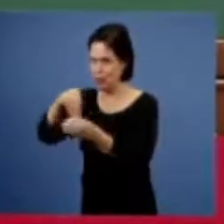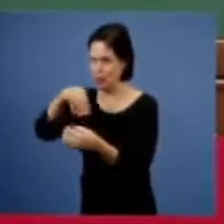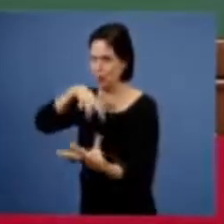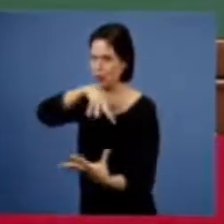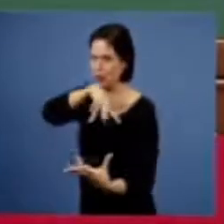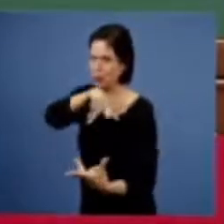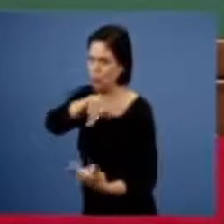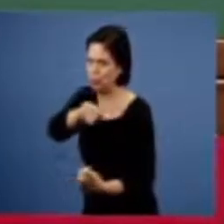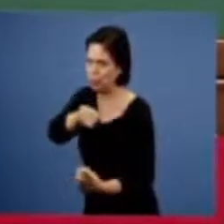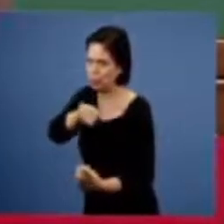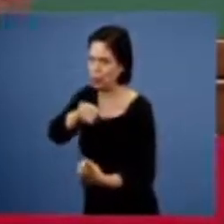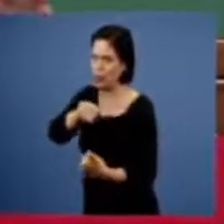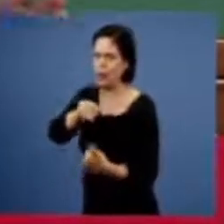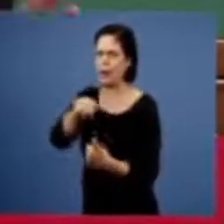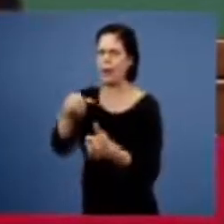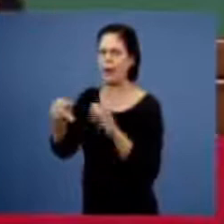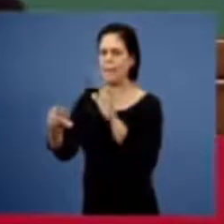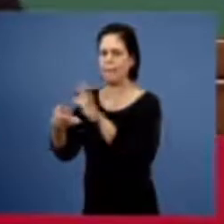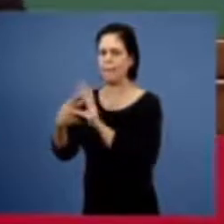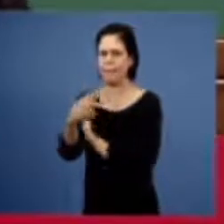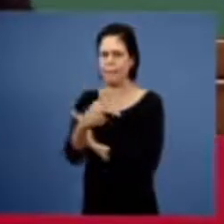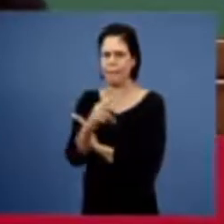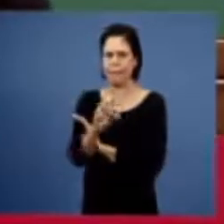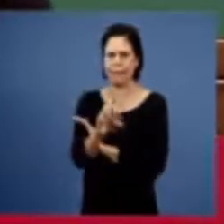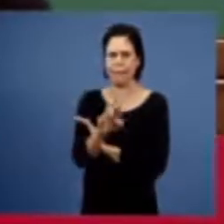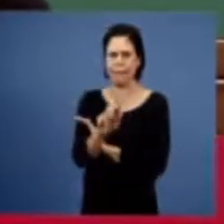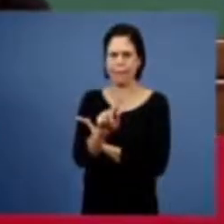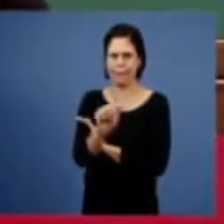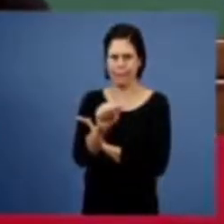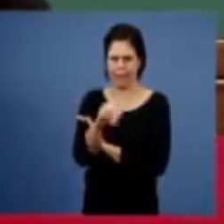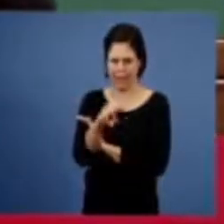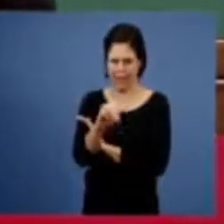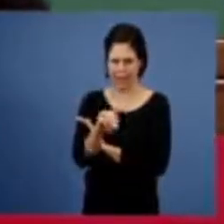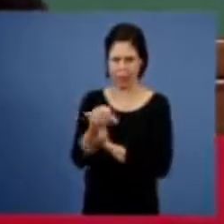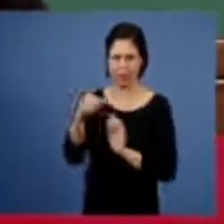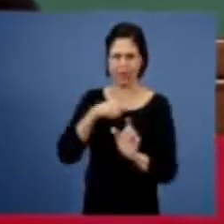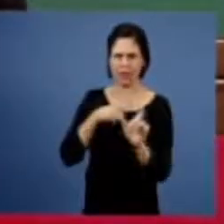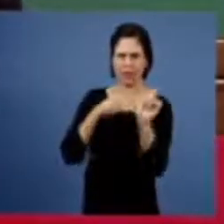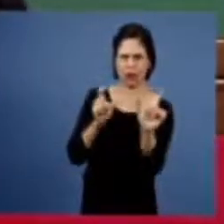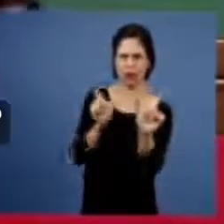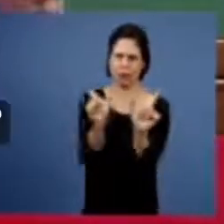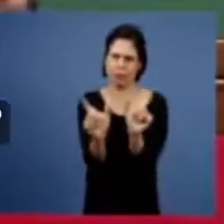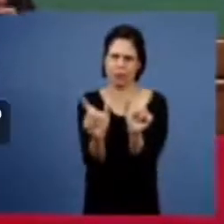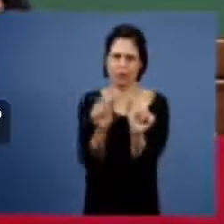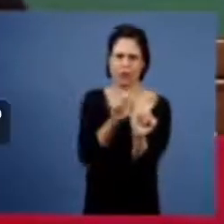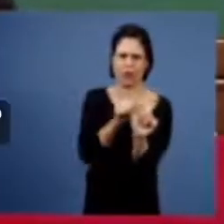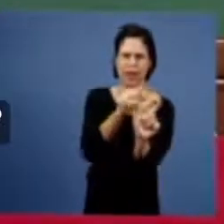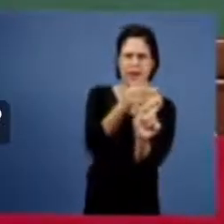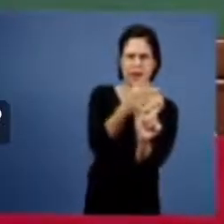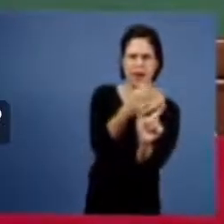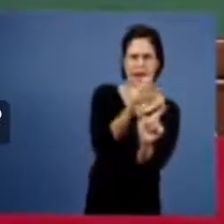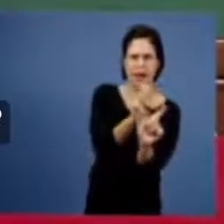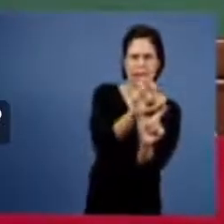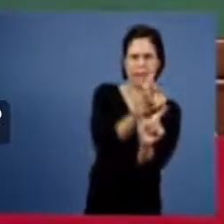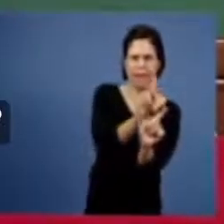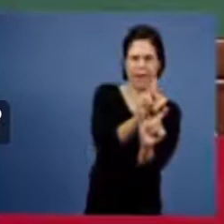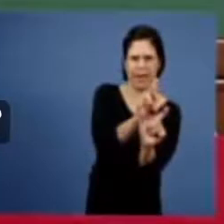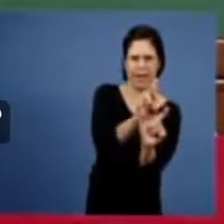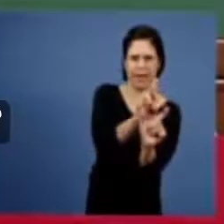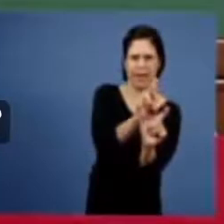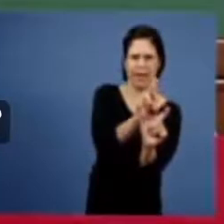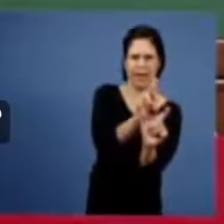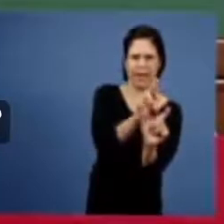relacionada a duas palavras é gamos que é casamento é um prefixo então